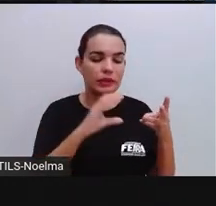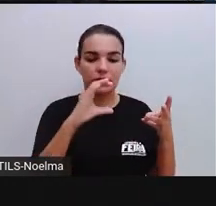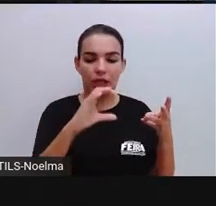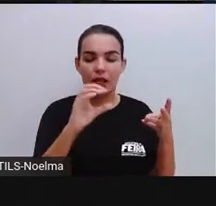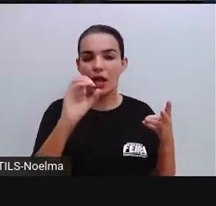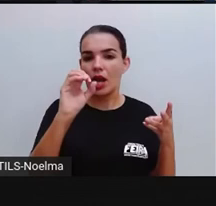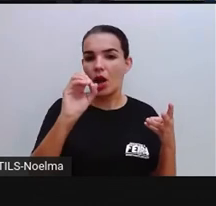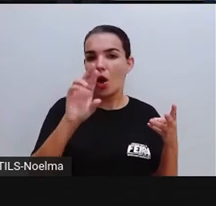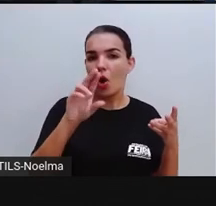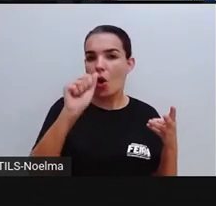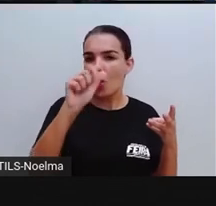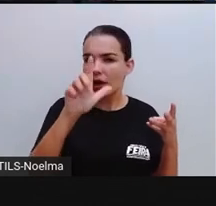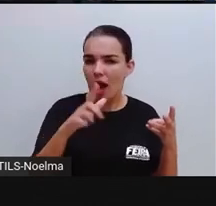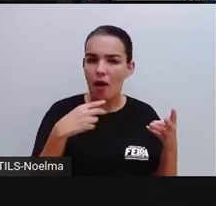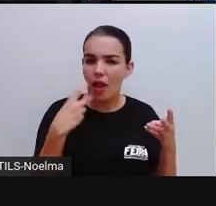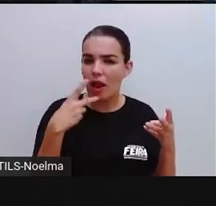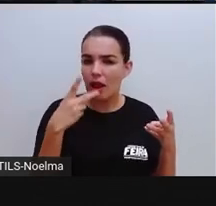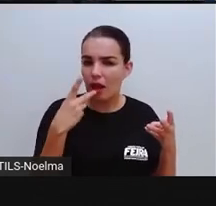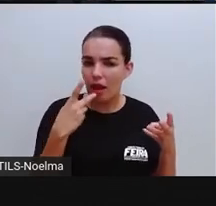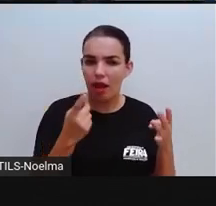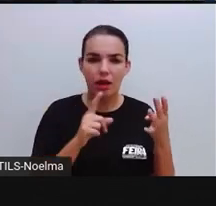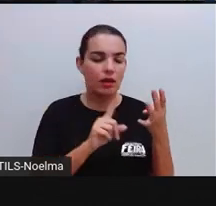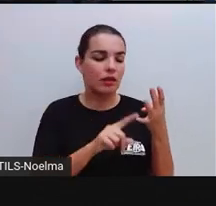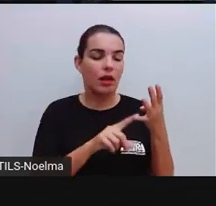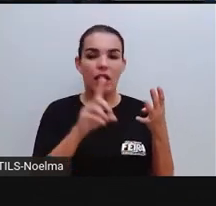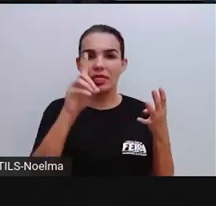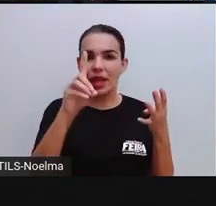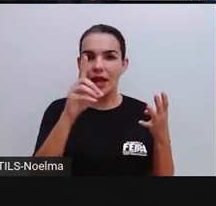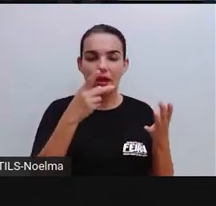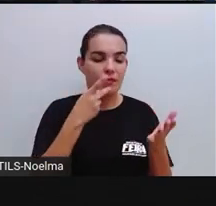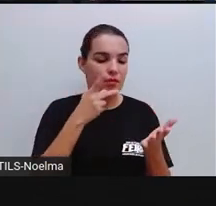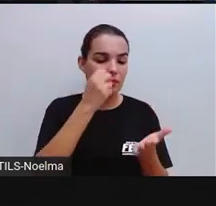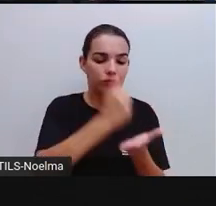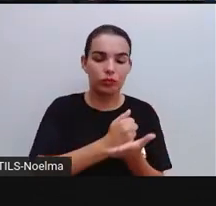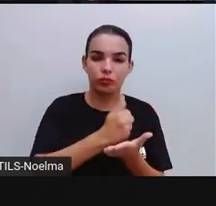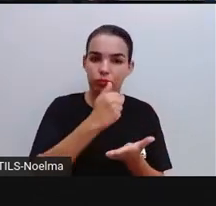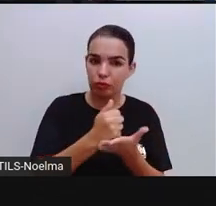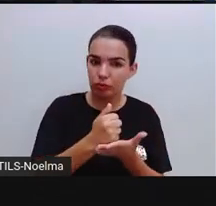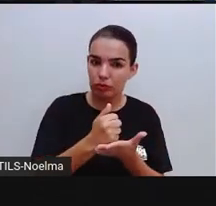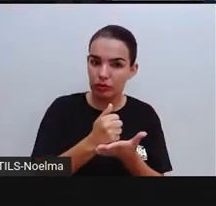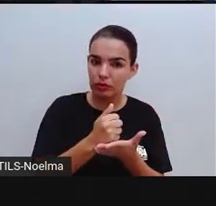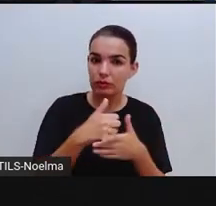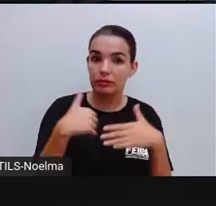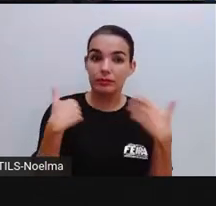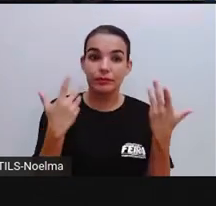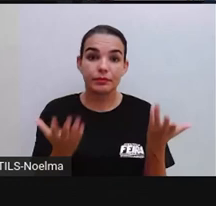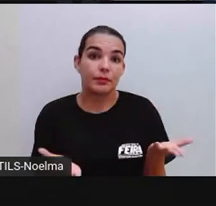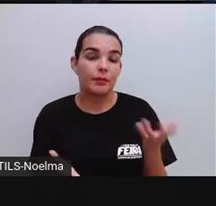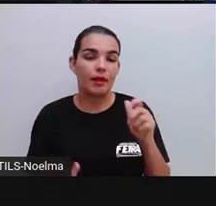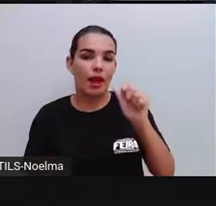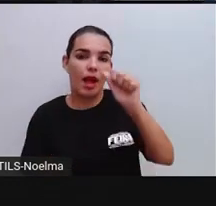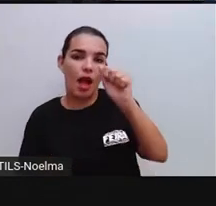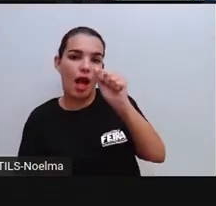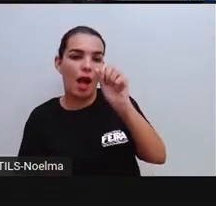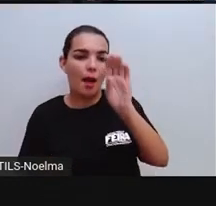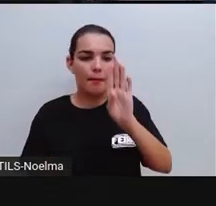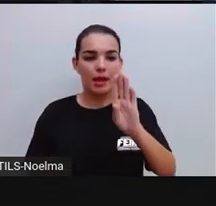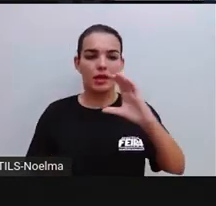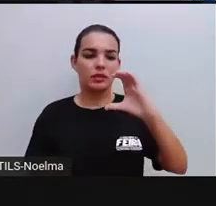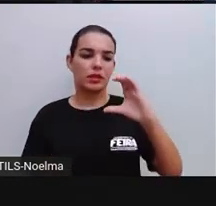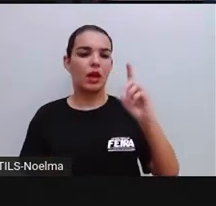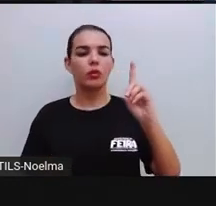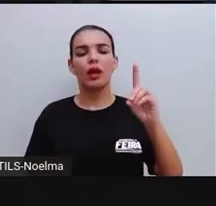ó, então a fotografia ela é um registro escrito visual oral